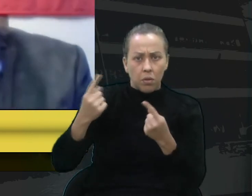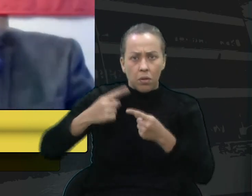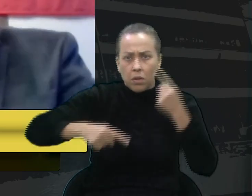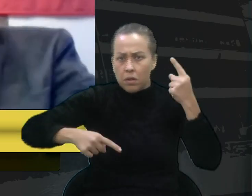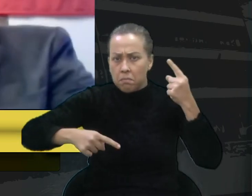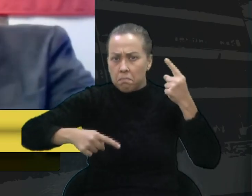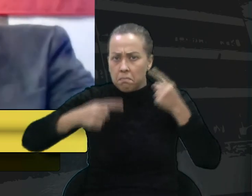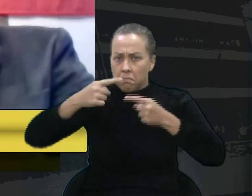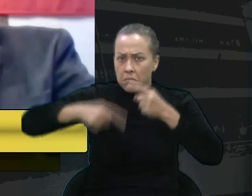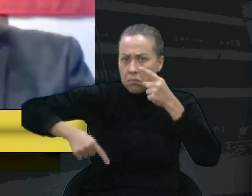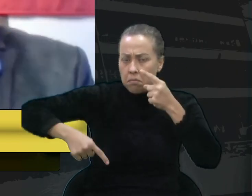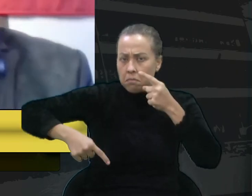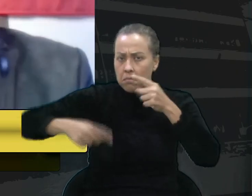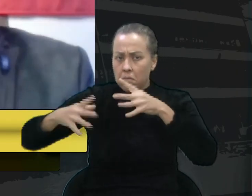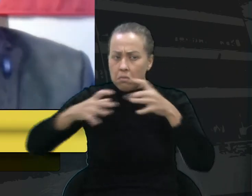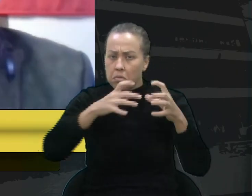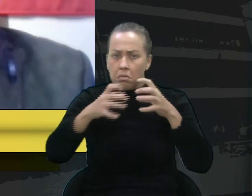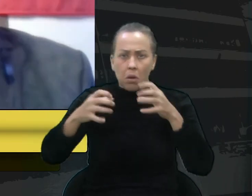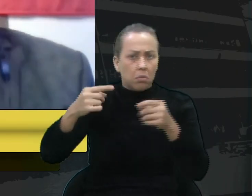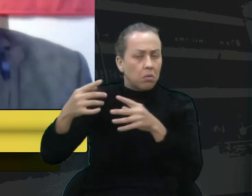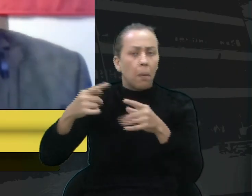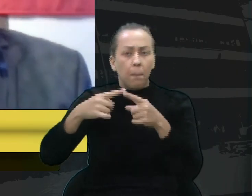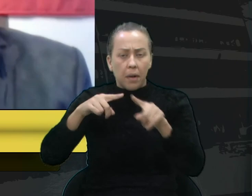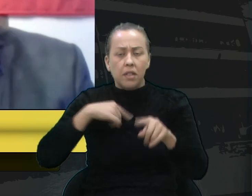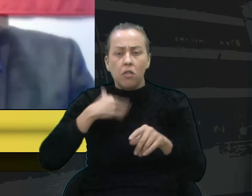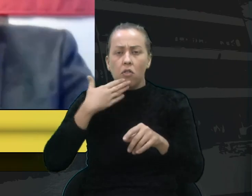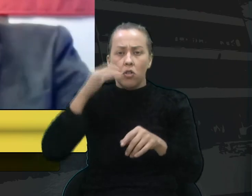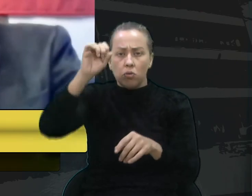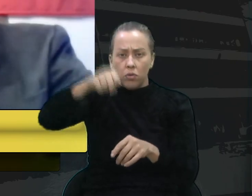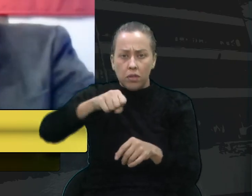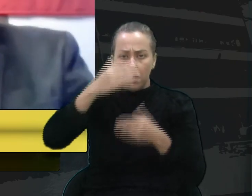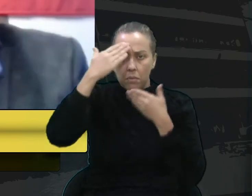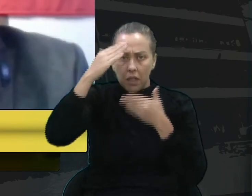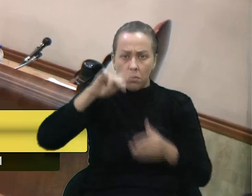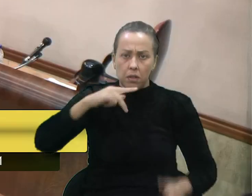arestras aí entre algumas pessoas, mas meu voto é favorável. Obrigado, presidente. Obrigado,